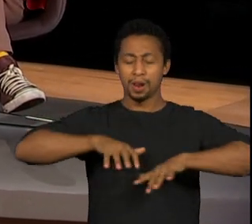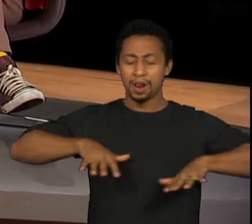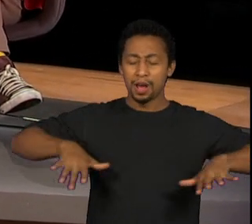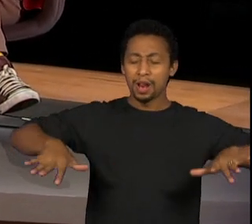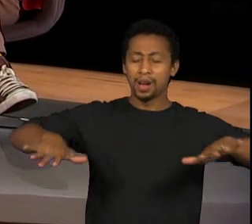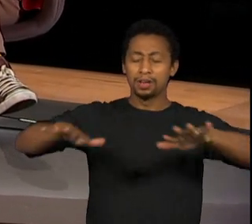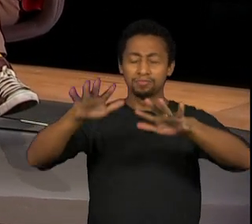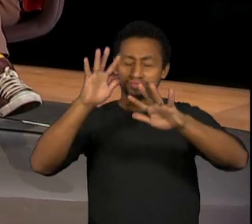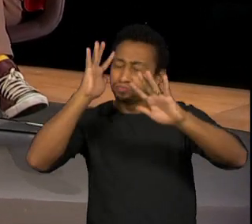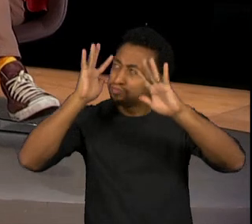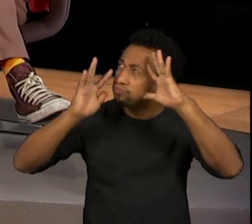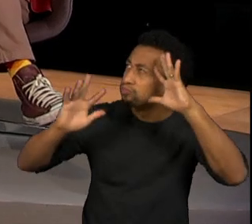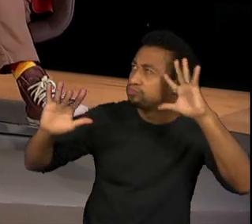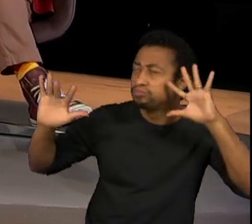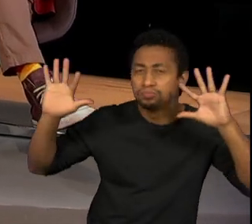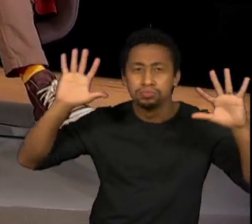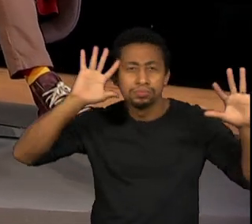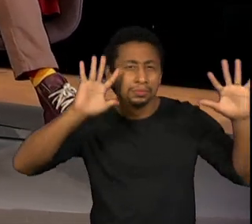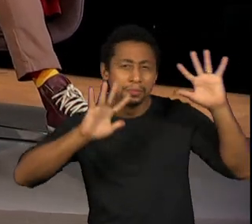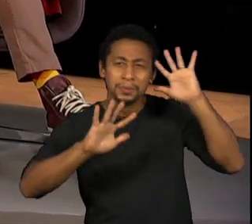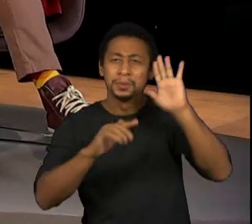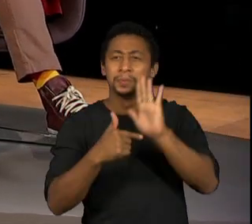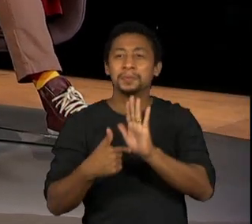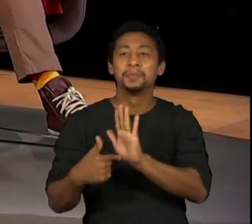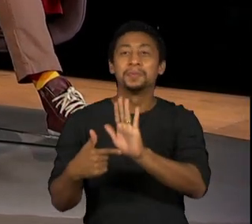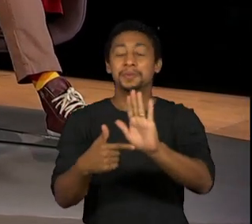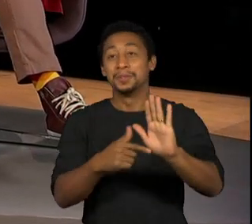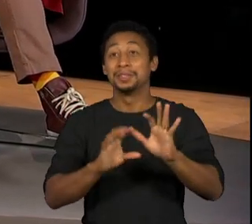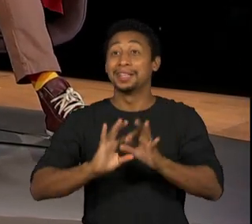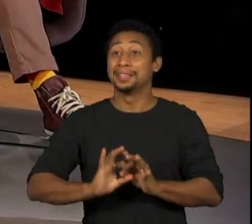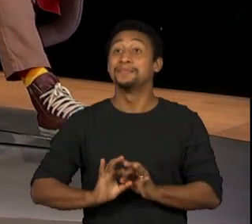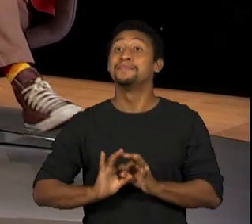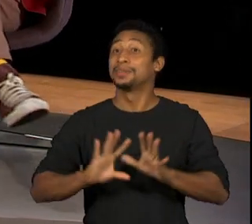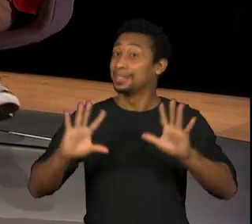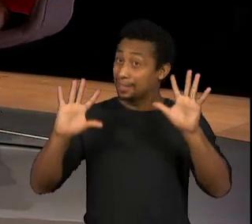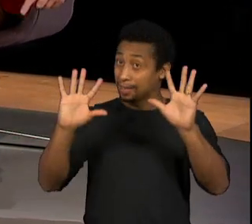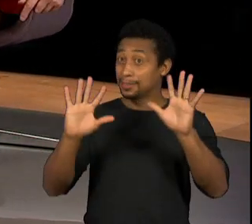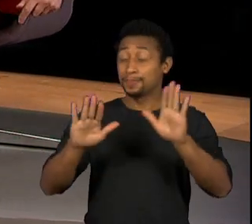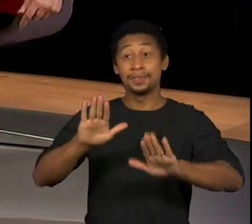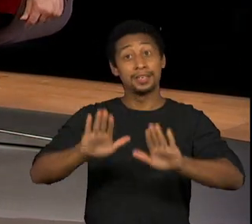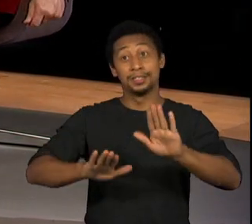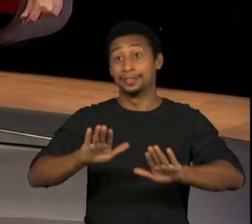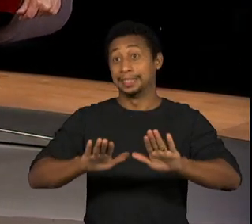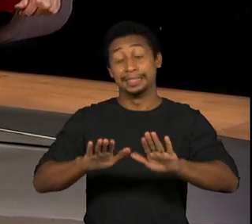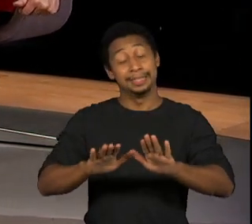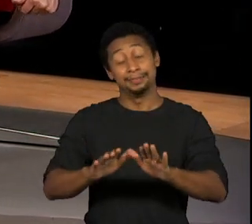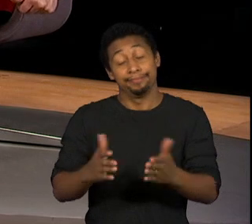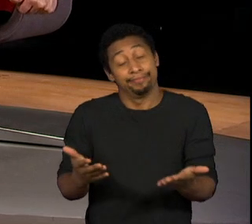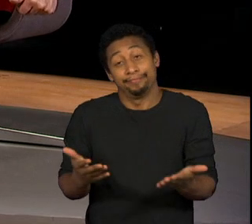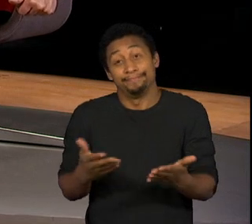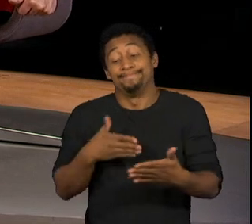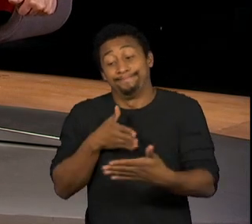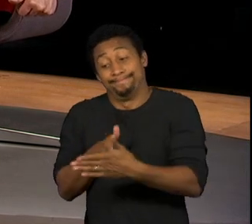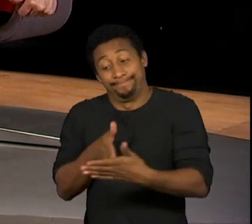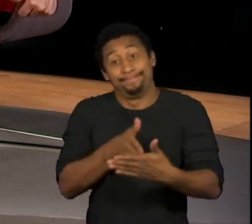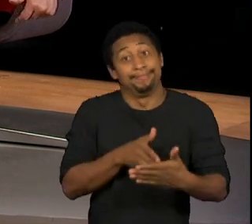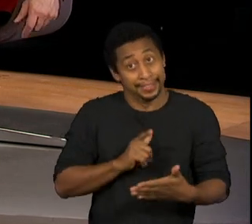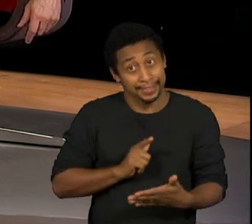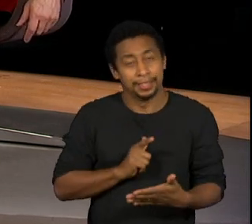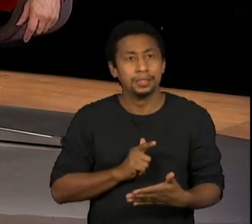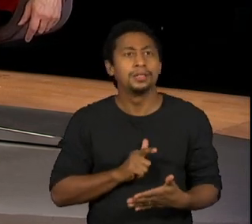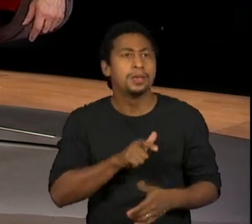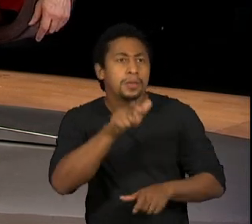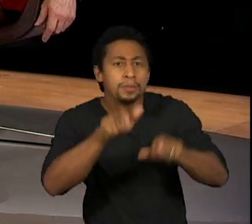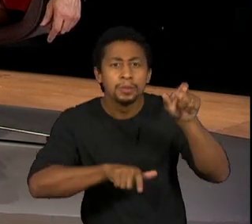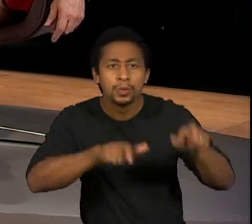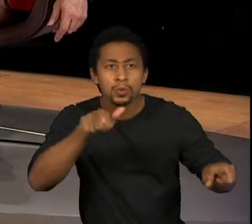cultiva os seus sonhos, o espaço da liberdade, mesmo quando ela não é permitida. O templo sagrado do ator, esse